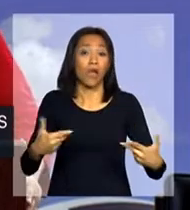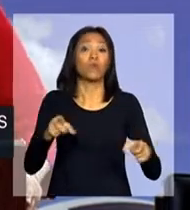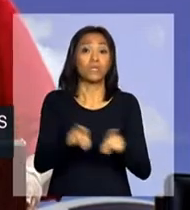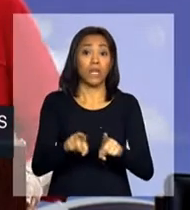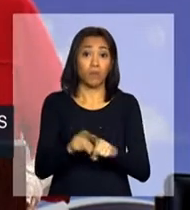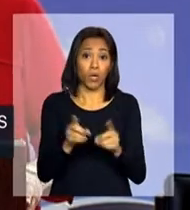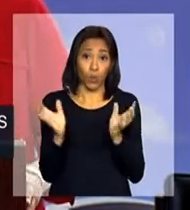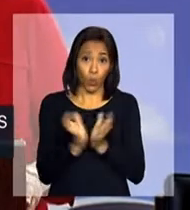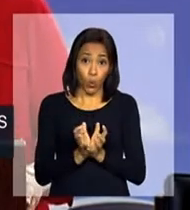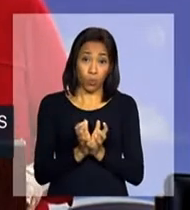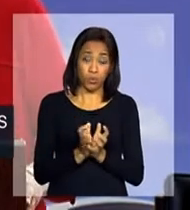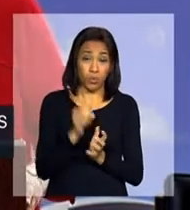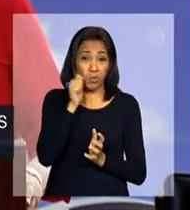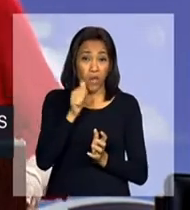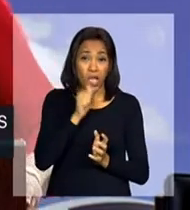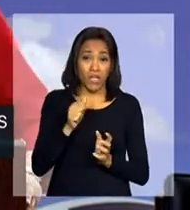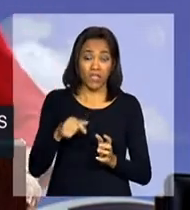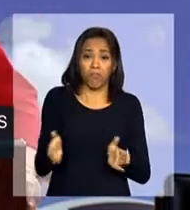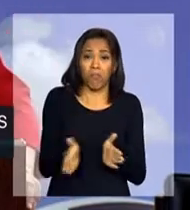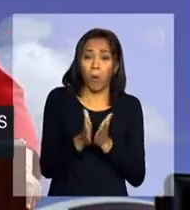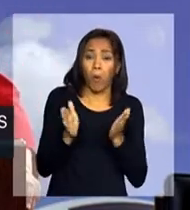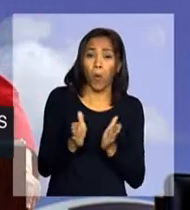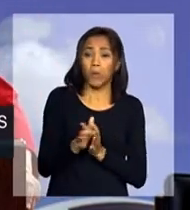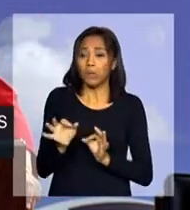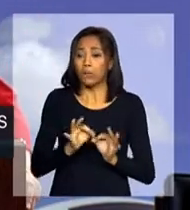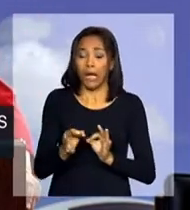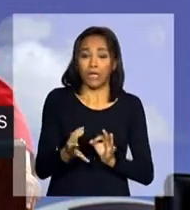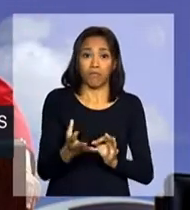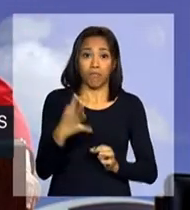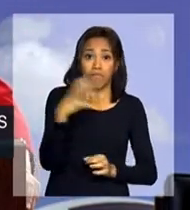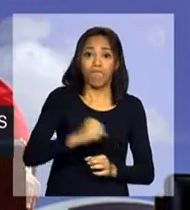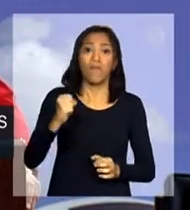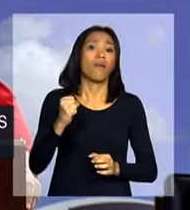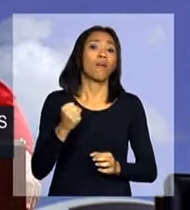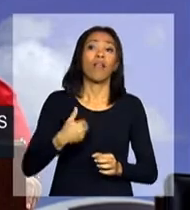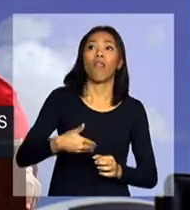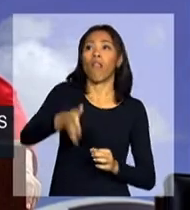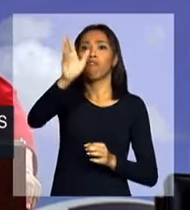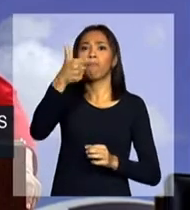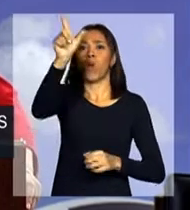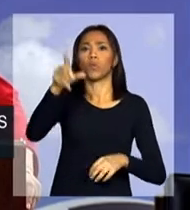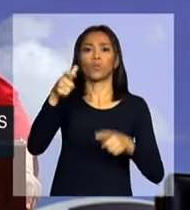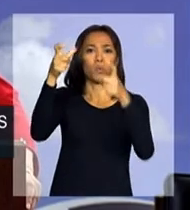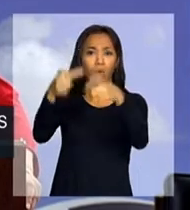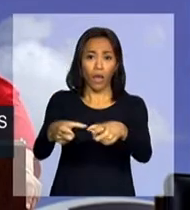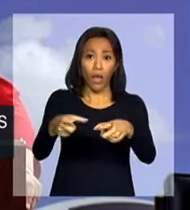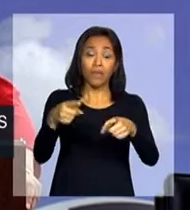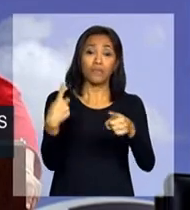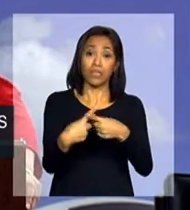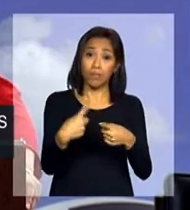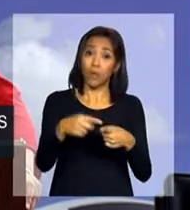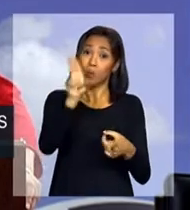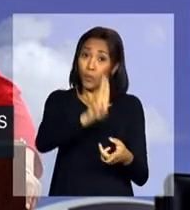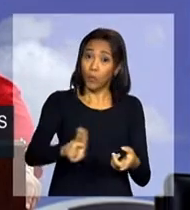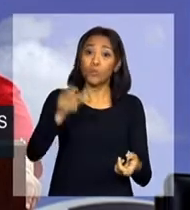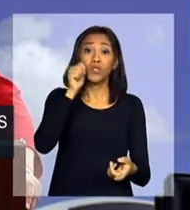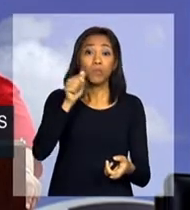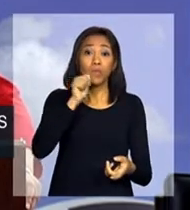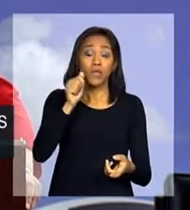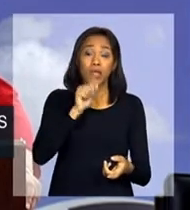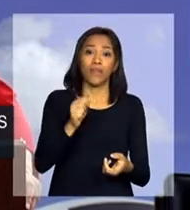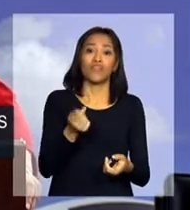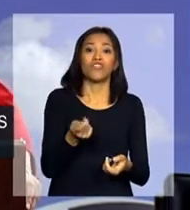mulheres carentes e vulneráveis é algo que ocorre, principalmente o uso de mulheres no tráfico de